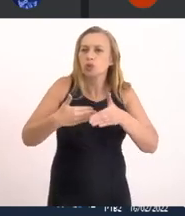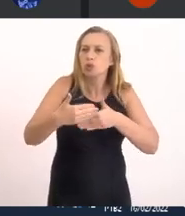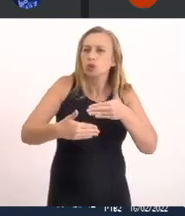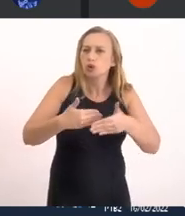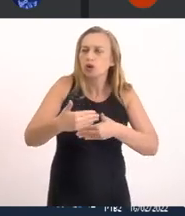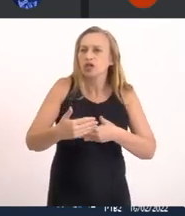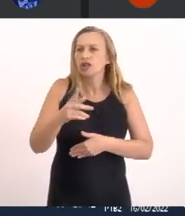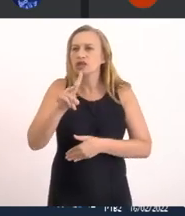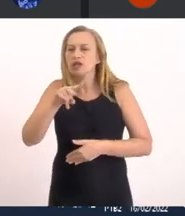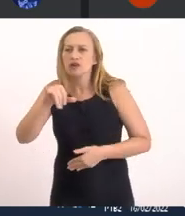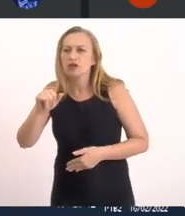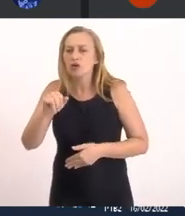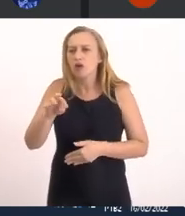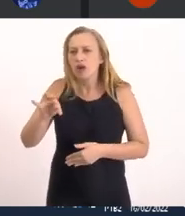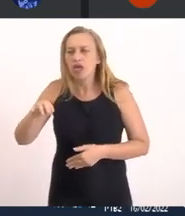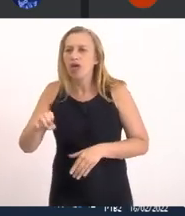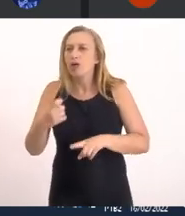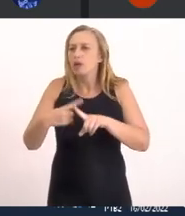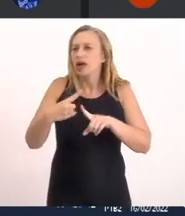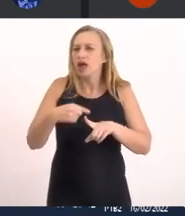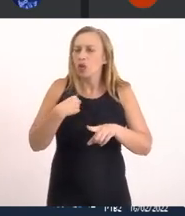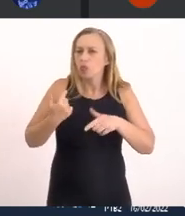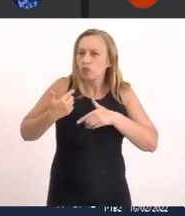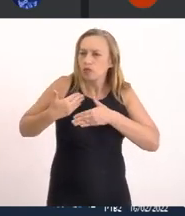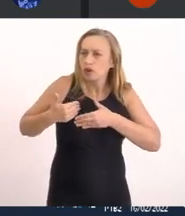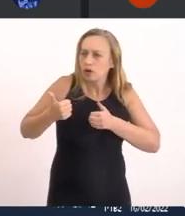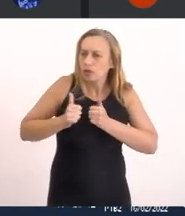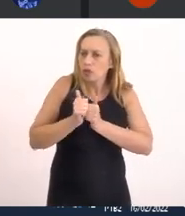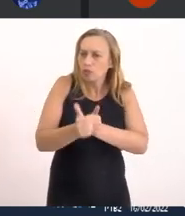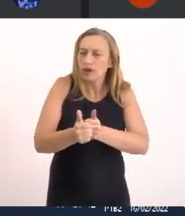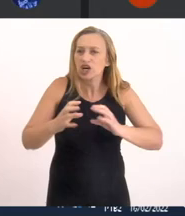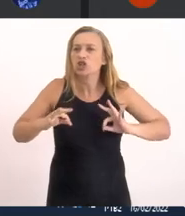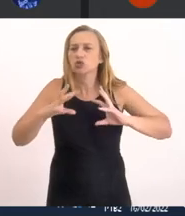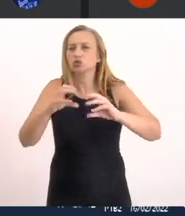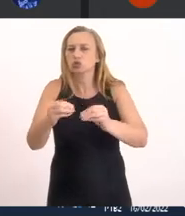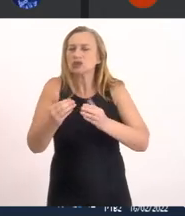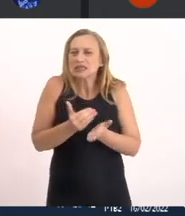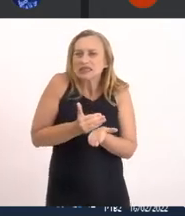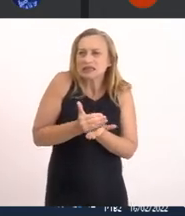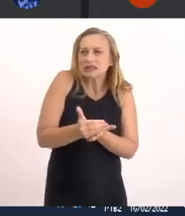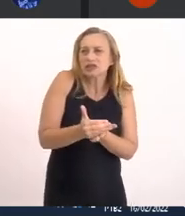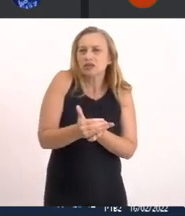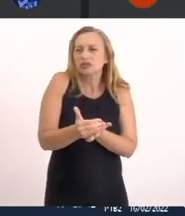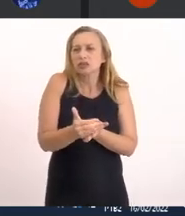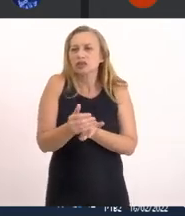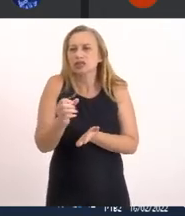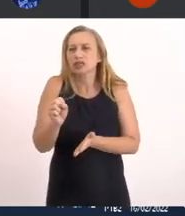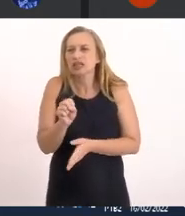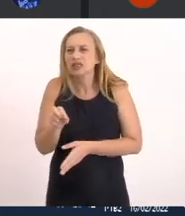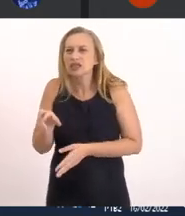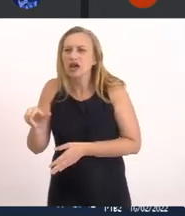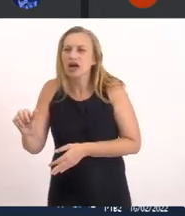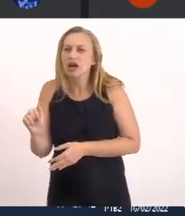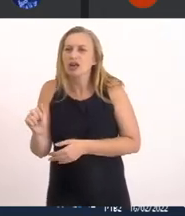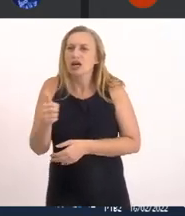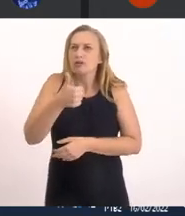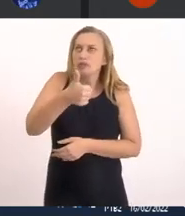corrente Porque eu Acompanhei Isso tudo Inicialmente Na CERLA Em